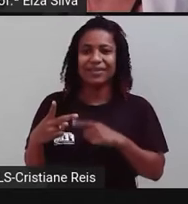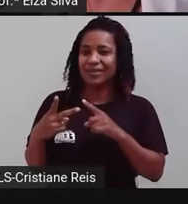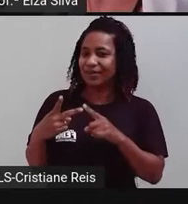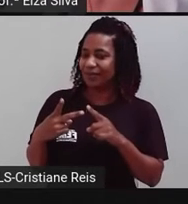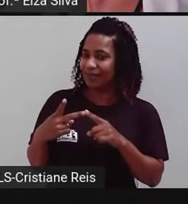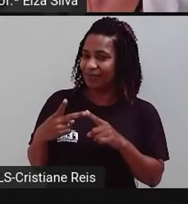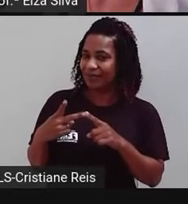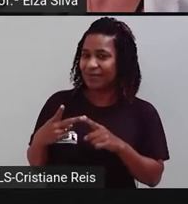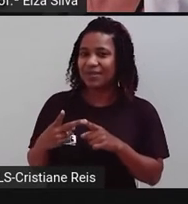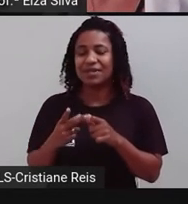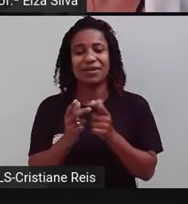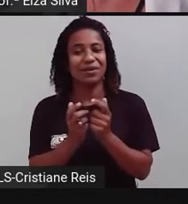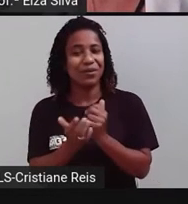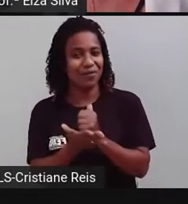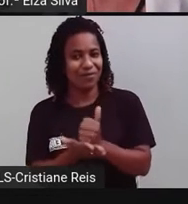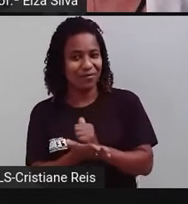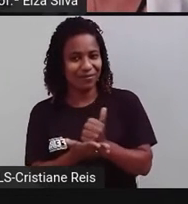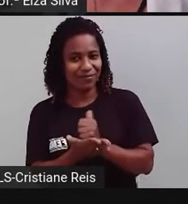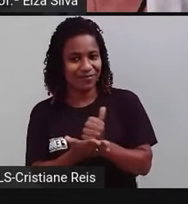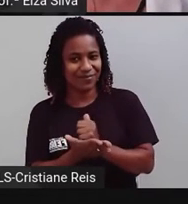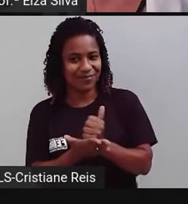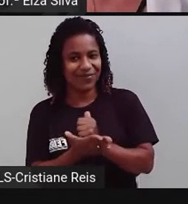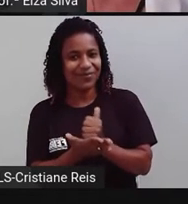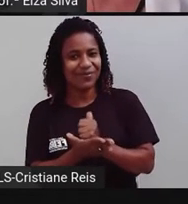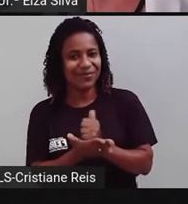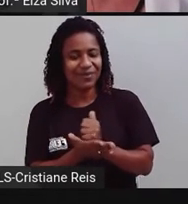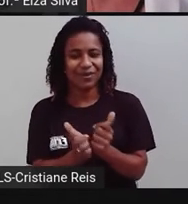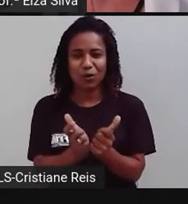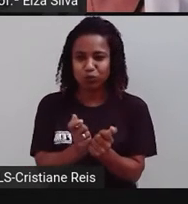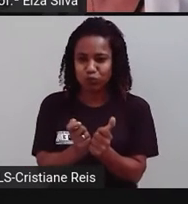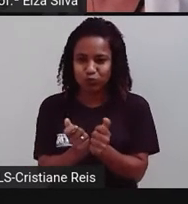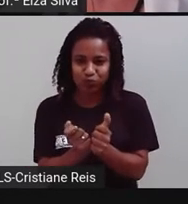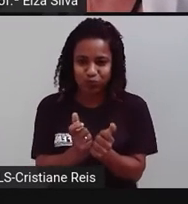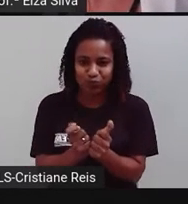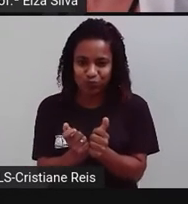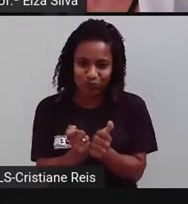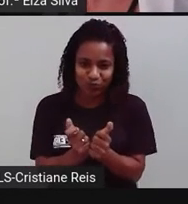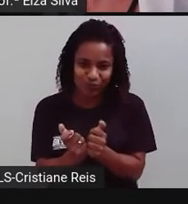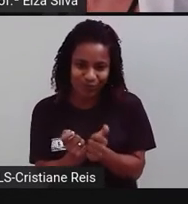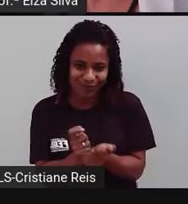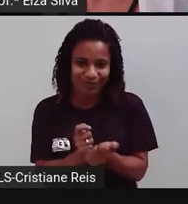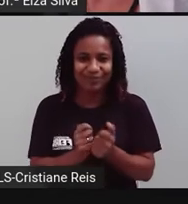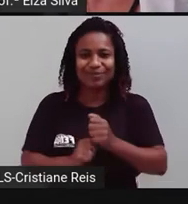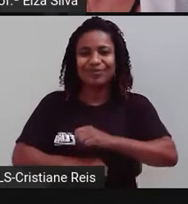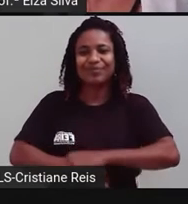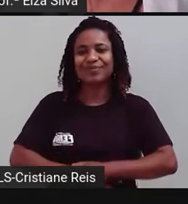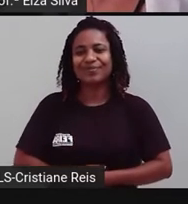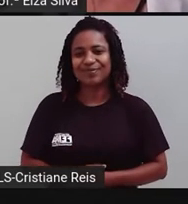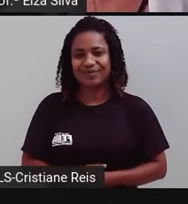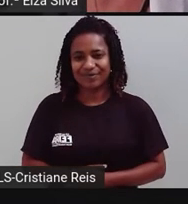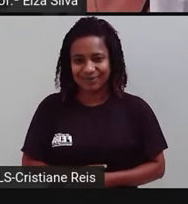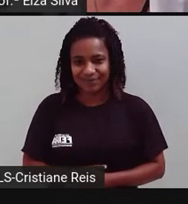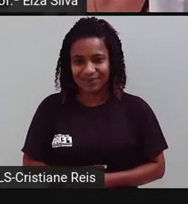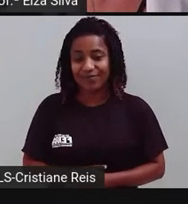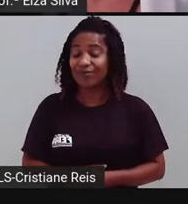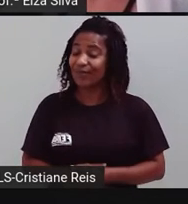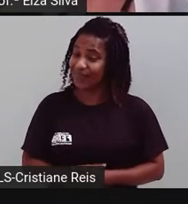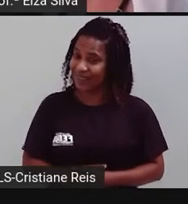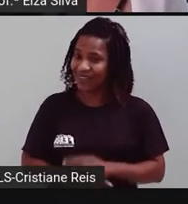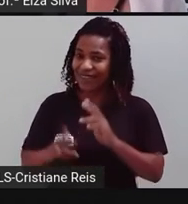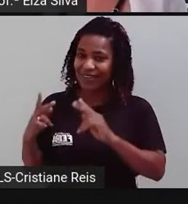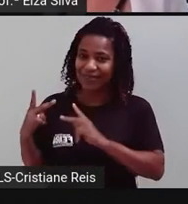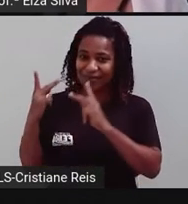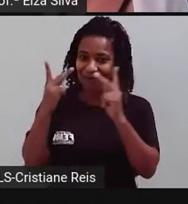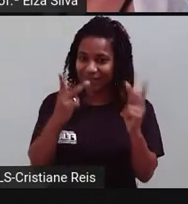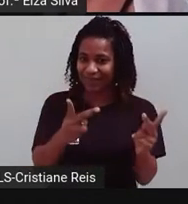to play computer games. Eu vou jogar jogos de computador. I am going to visit my grandparents. Eu vou